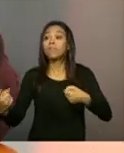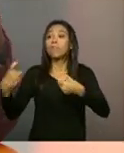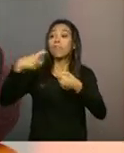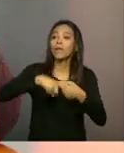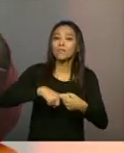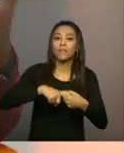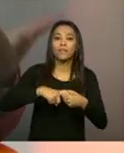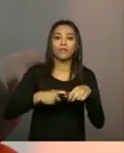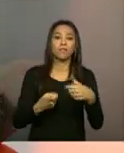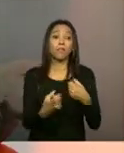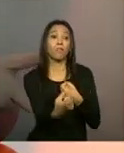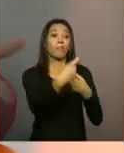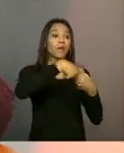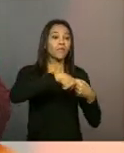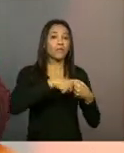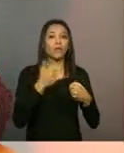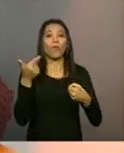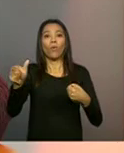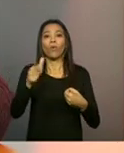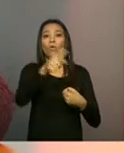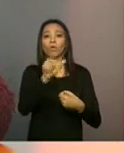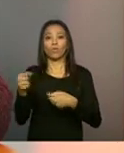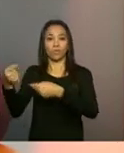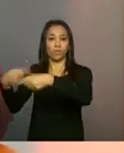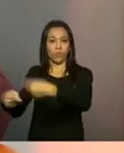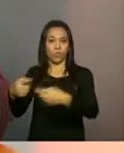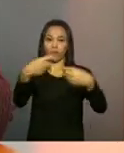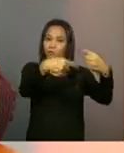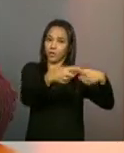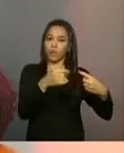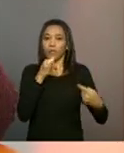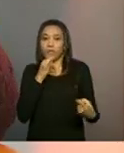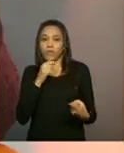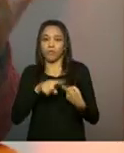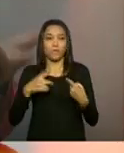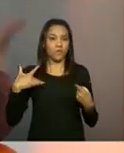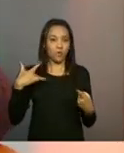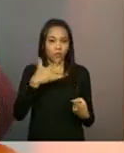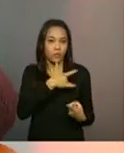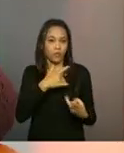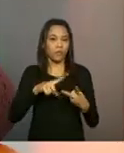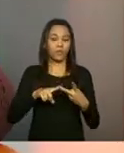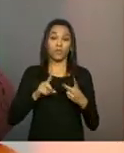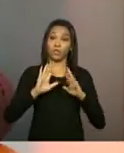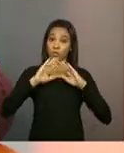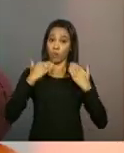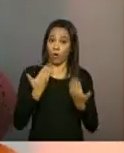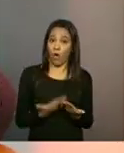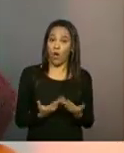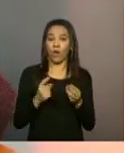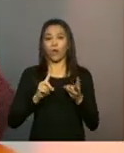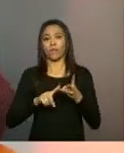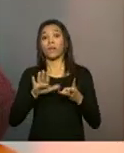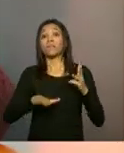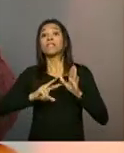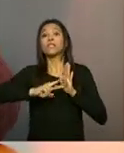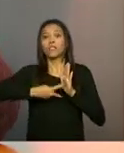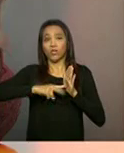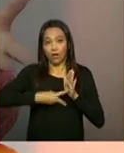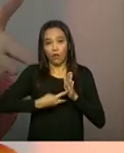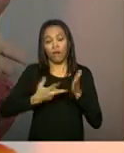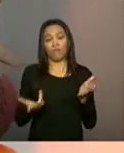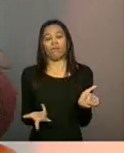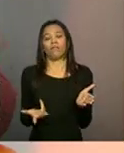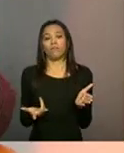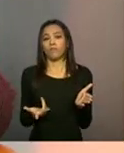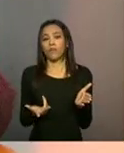políticas que talvez já chegaram a esses territórios, como saúde, escolas, às vezes sindicatos. Às vezes